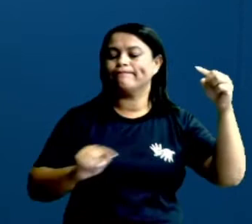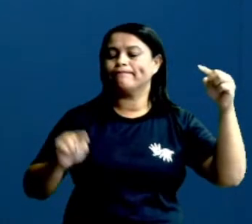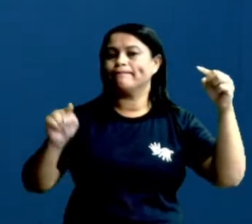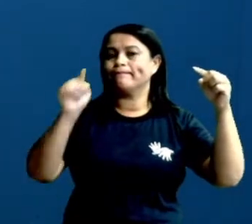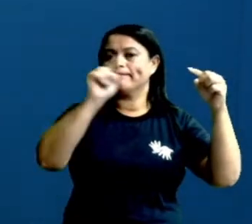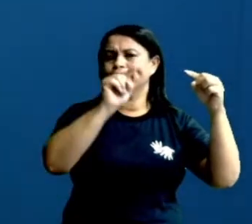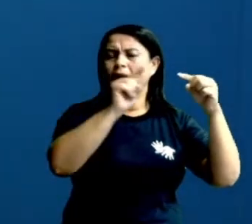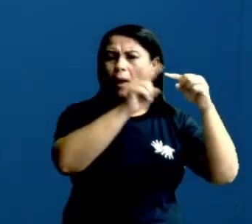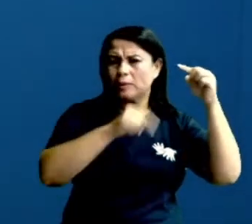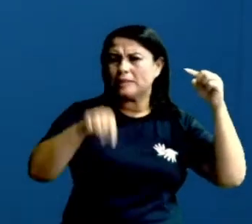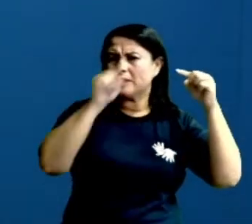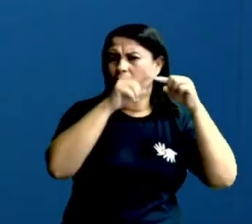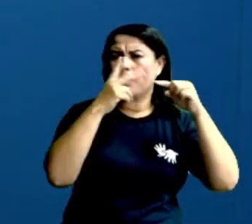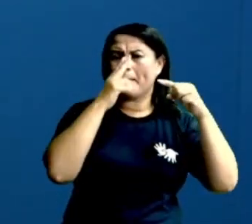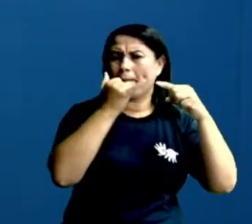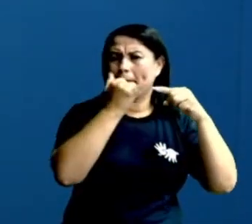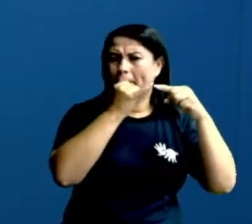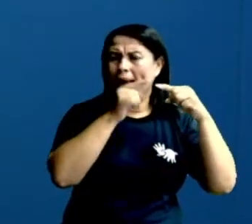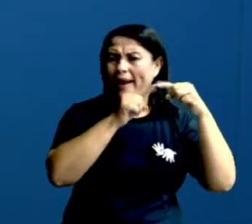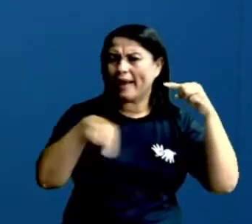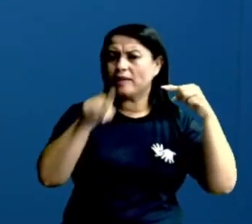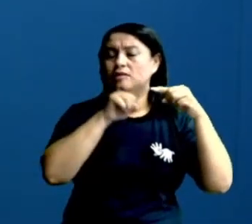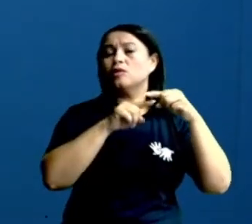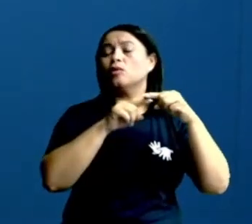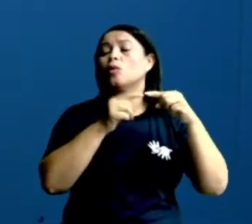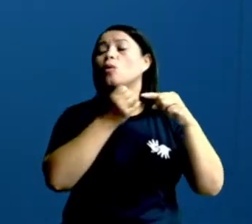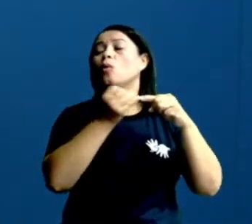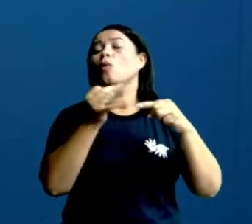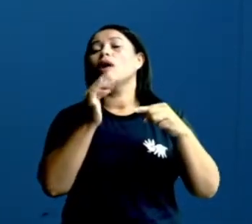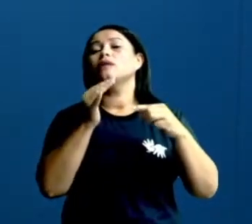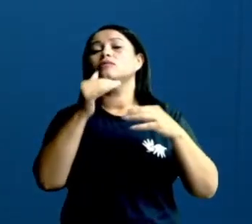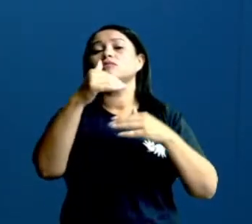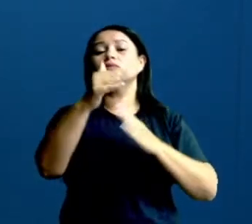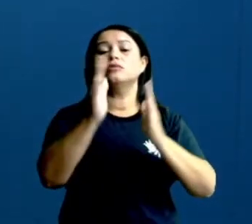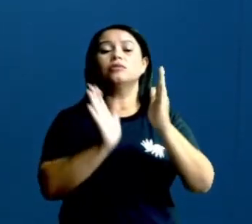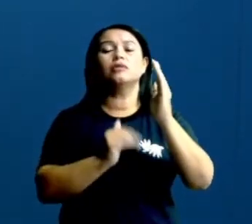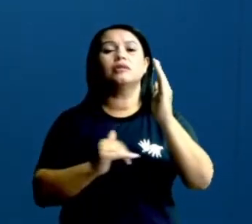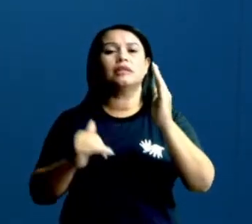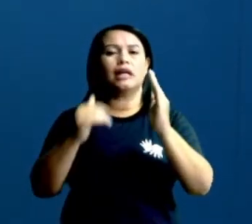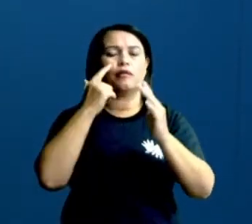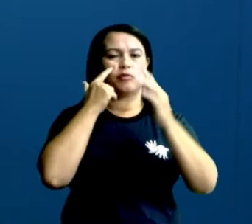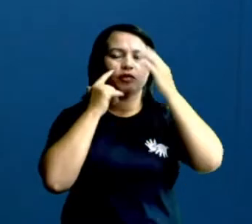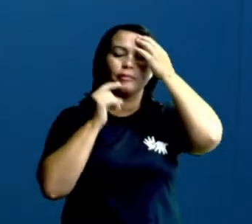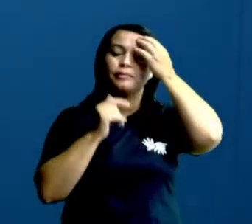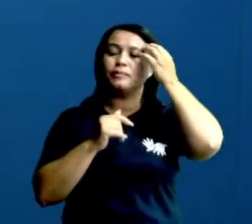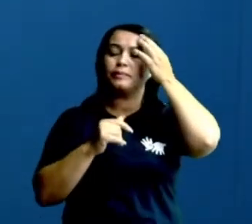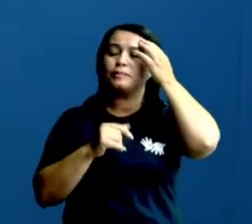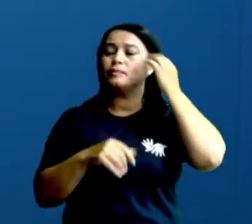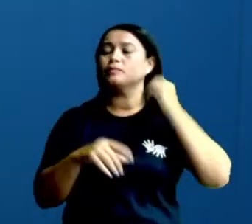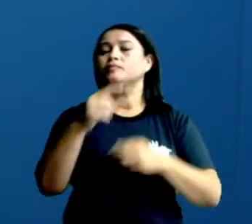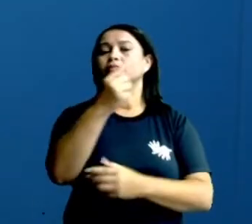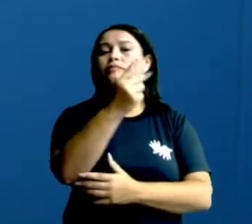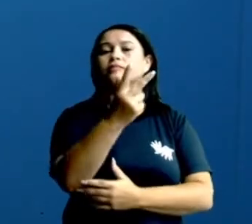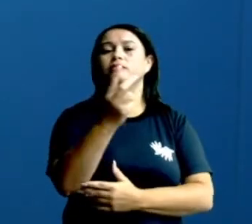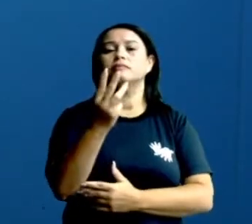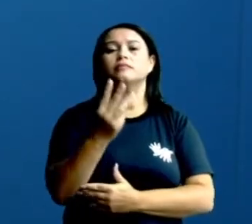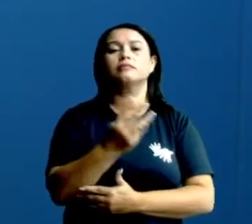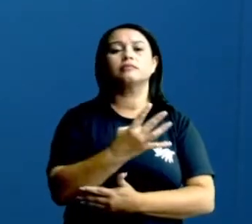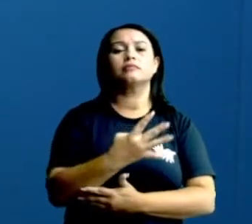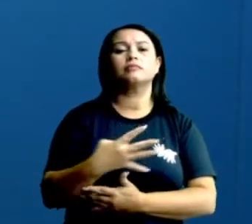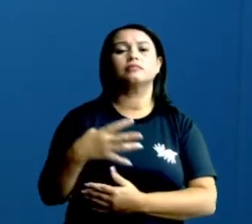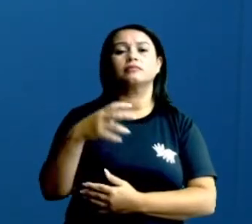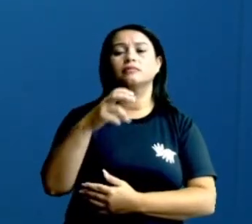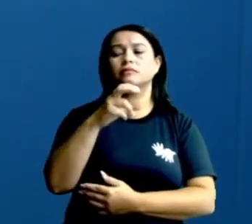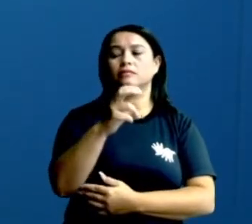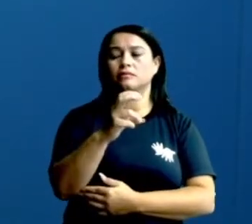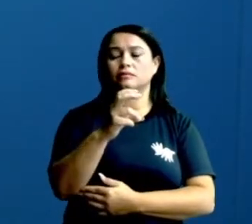Não. Essa é a outra figura que eu tenho. Quantos lados? Vamos contar logo os lados dela, né? Ó. Um, dois, três,